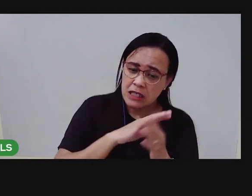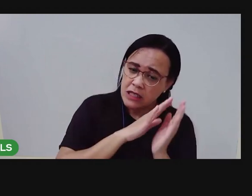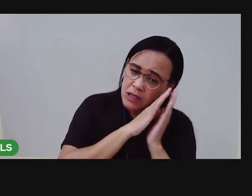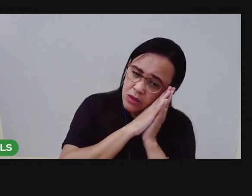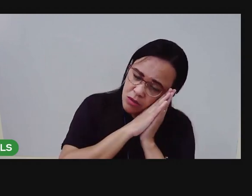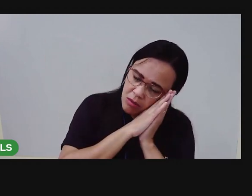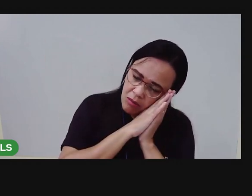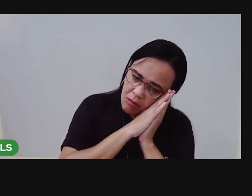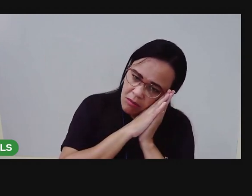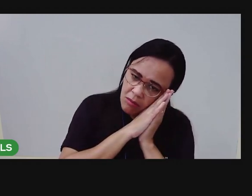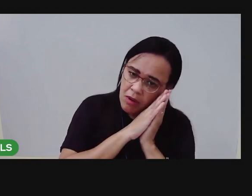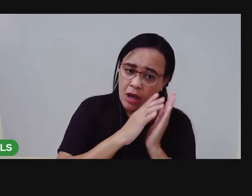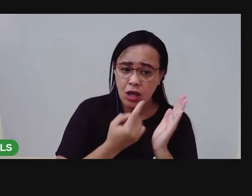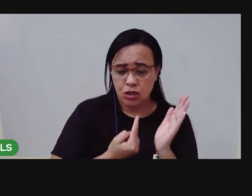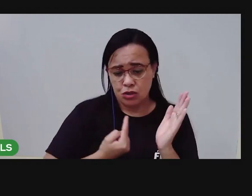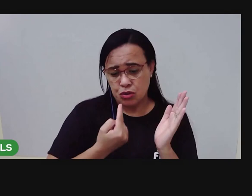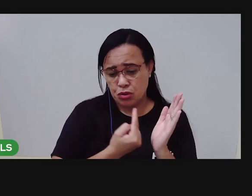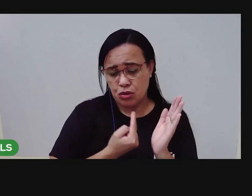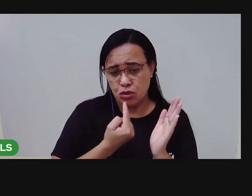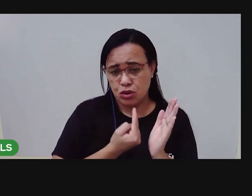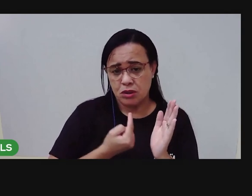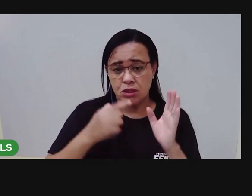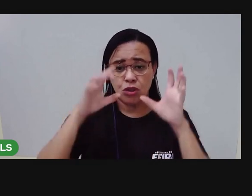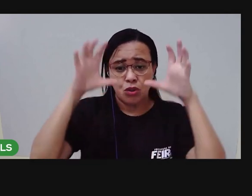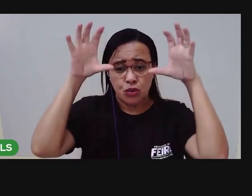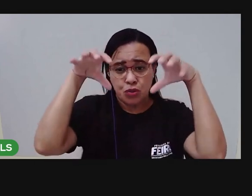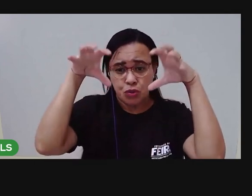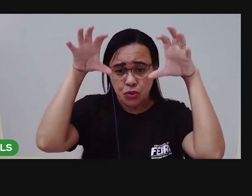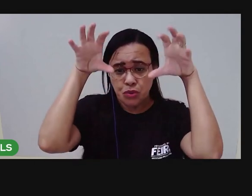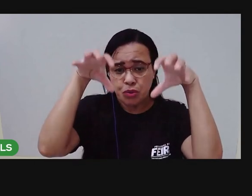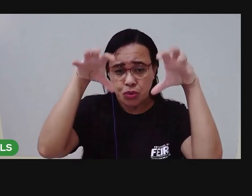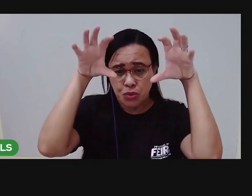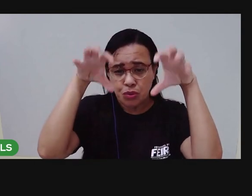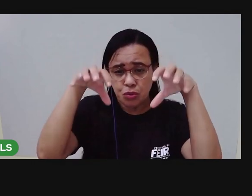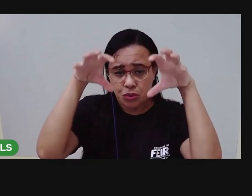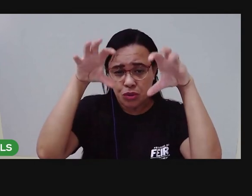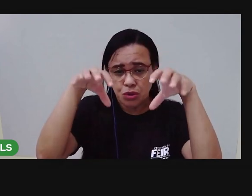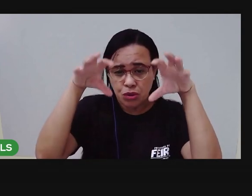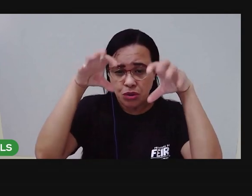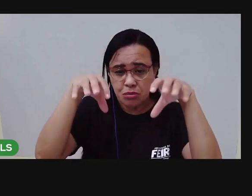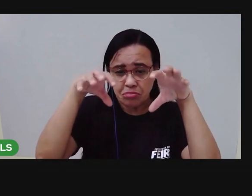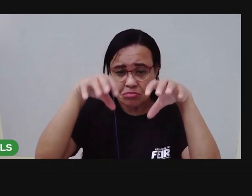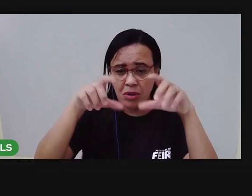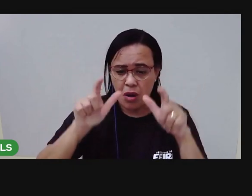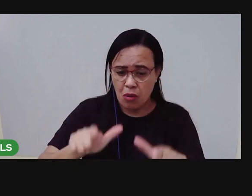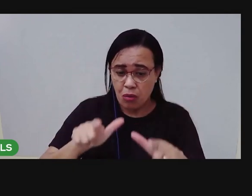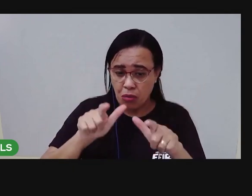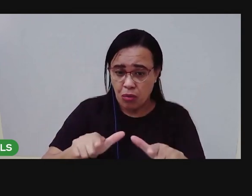Embaixo de uma árvore, tomando a chuva. Num lugar tão desconfortável.